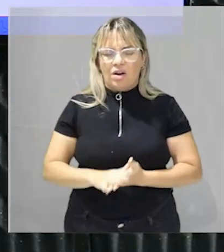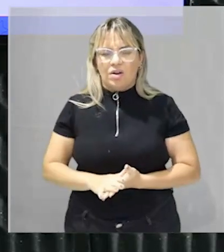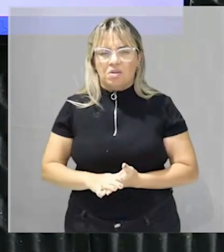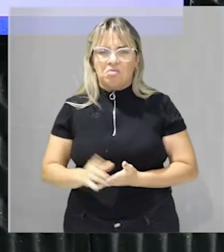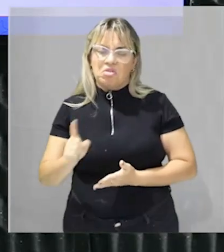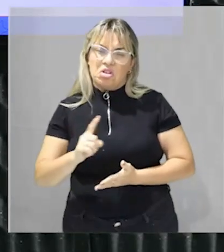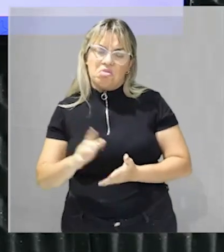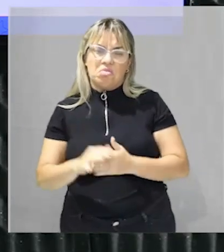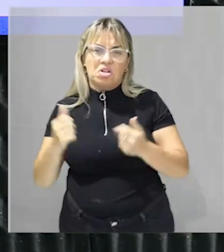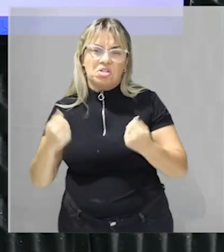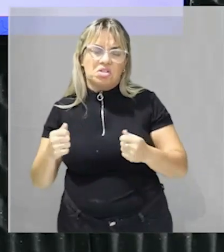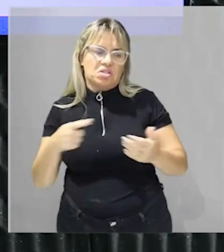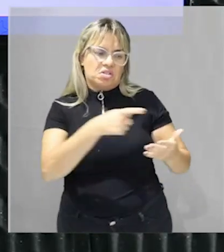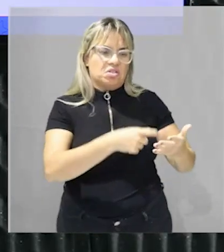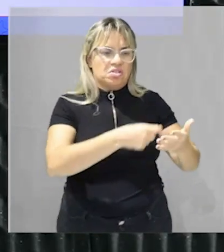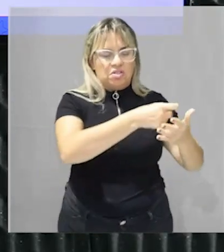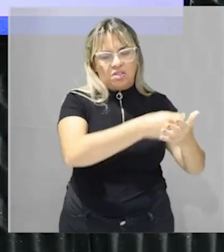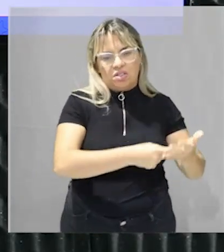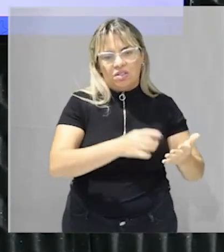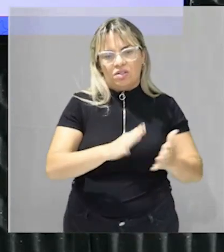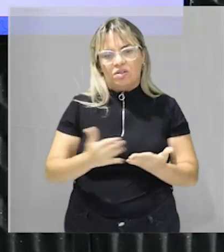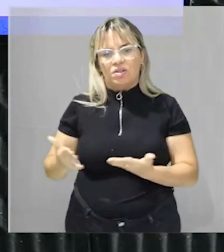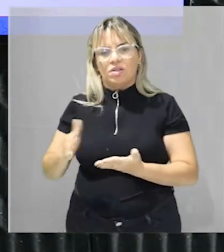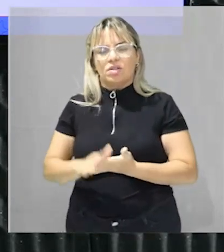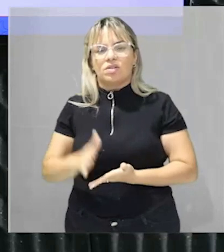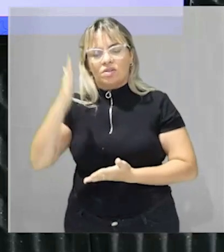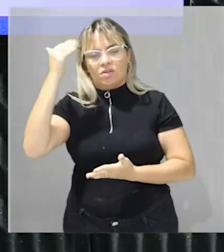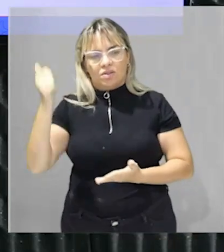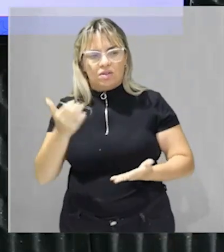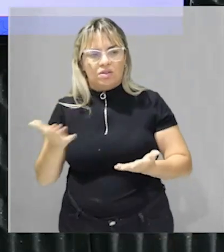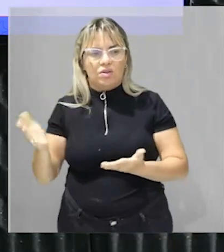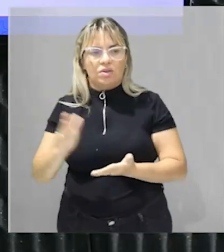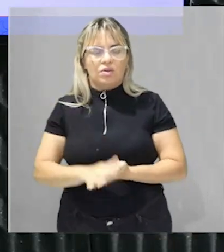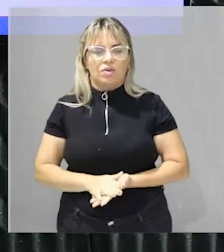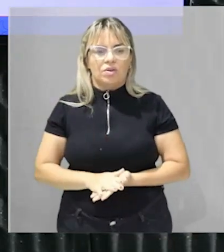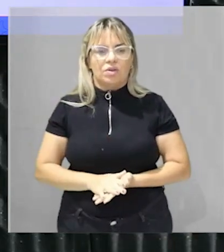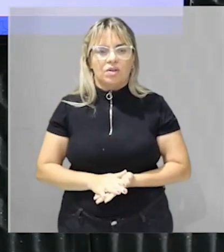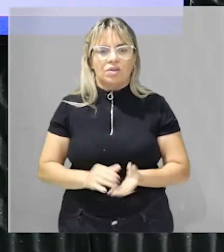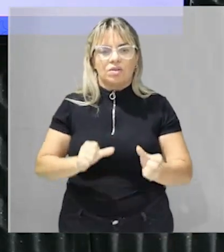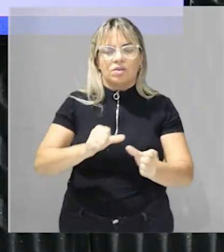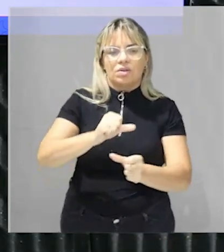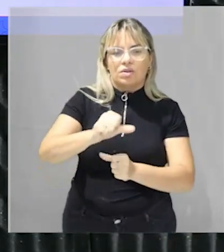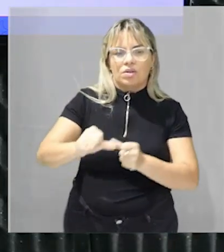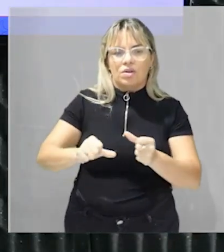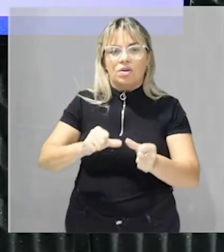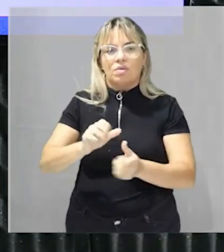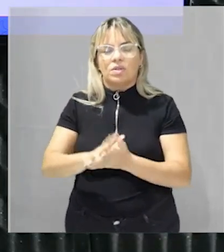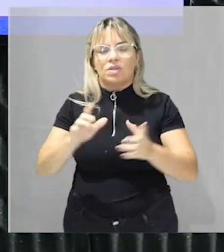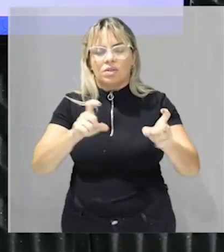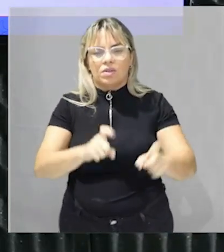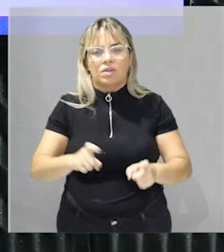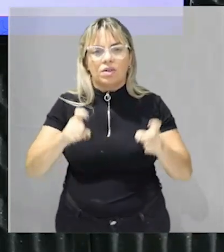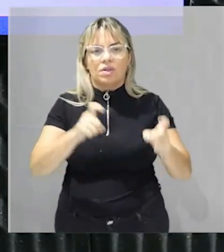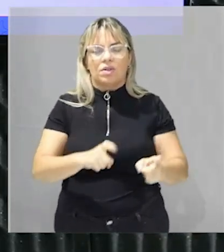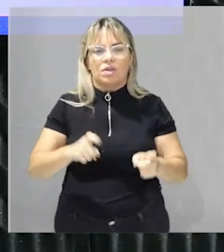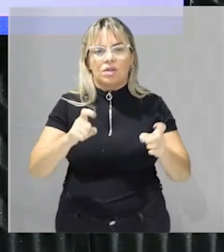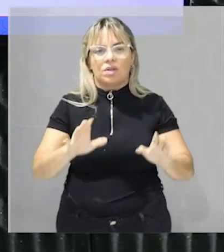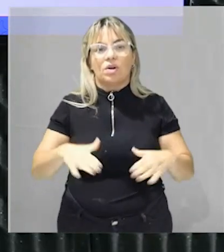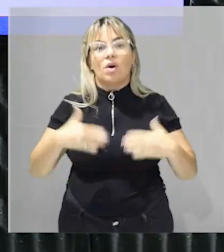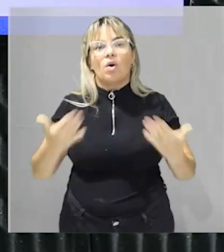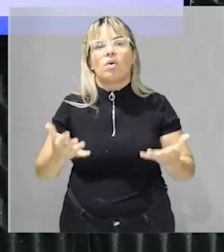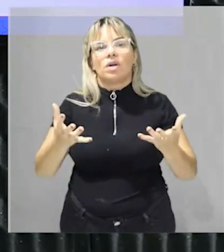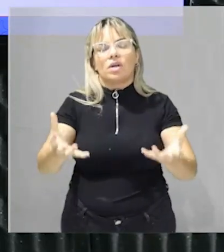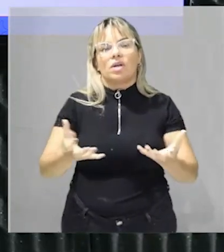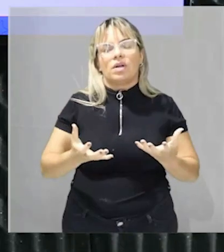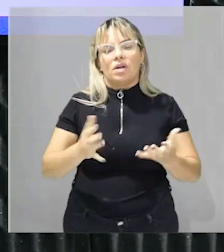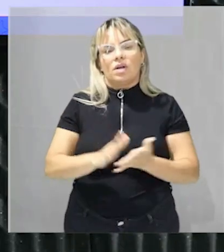texto motivador o ele quer te perguntar o que os movimentos da reforma agrária propõem o que a reforma agrária propõe o a reforma agrária quer na